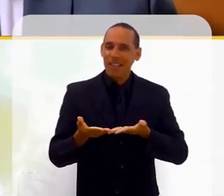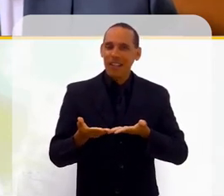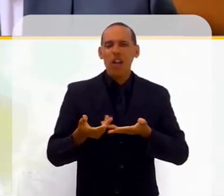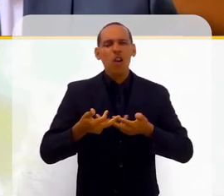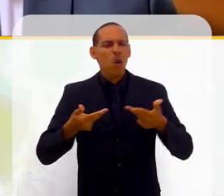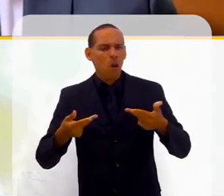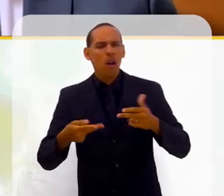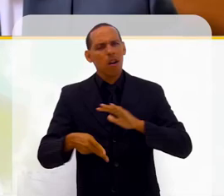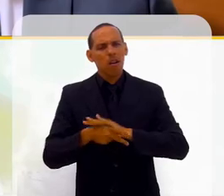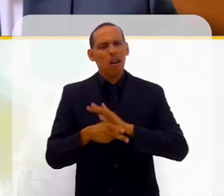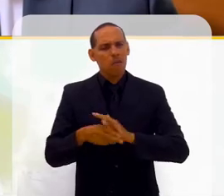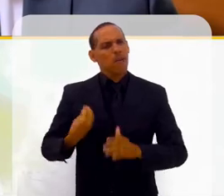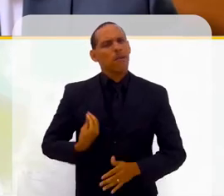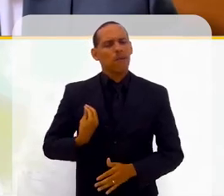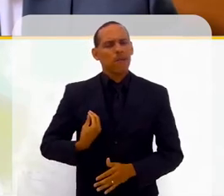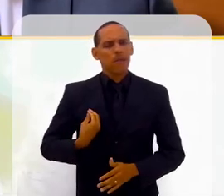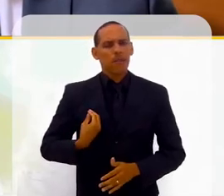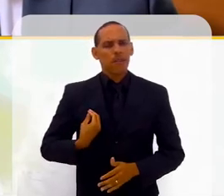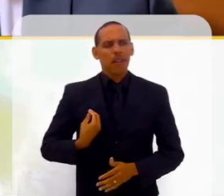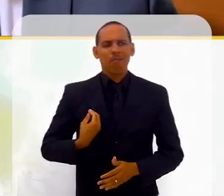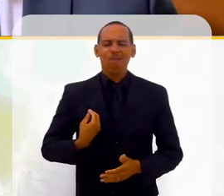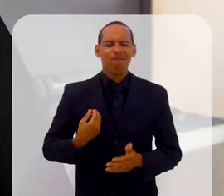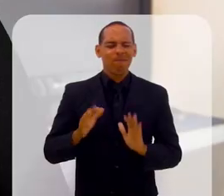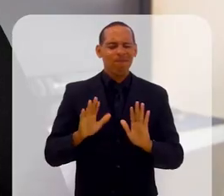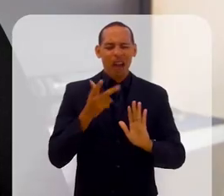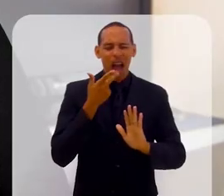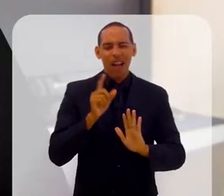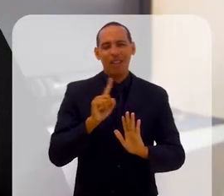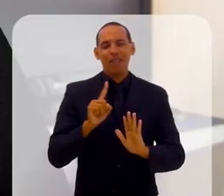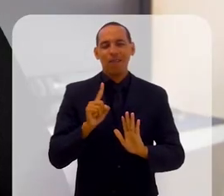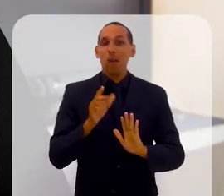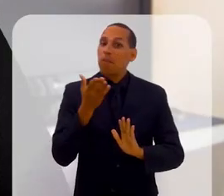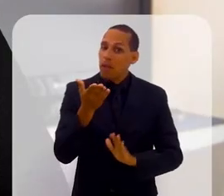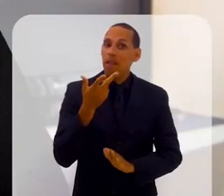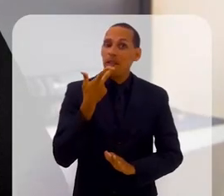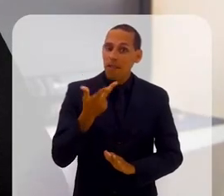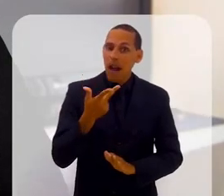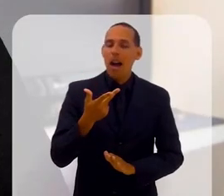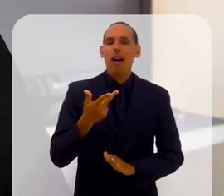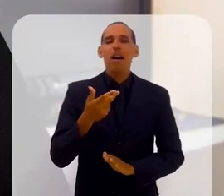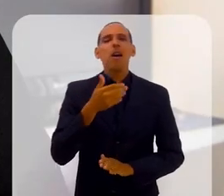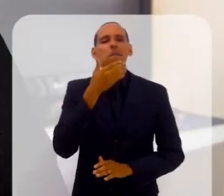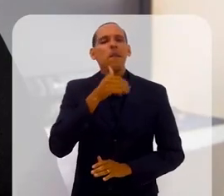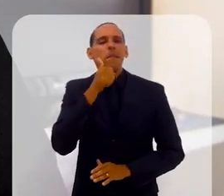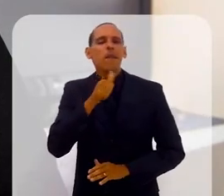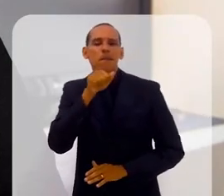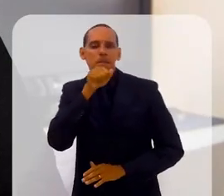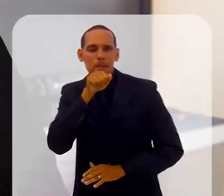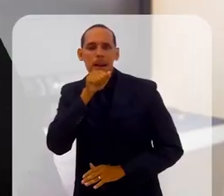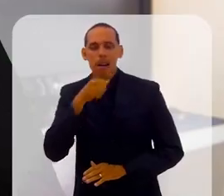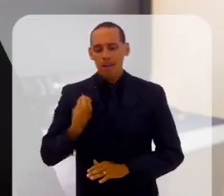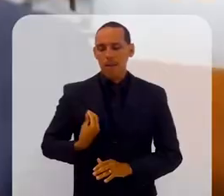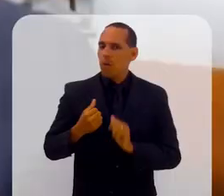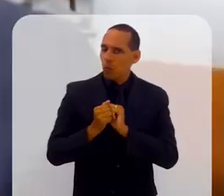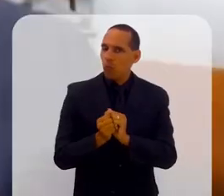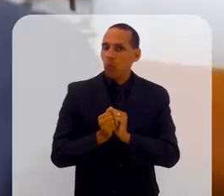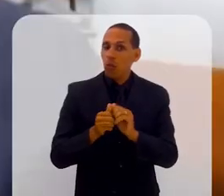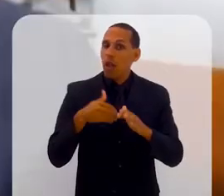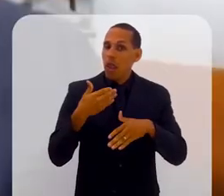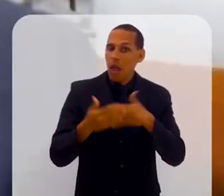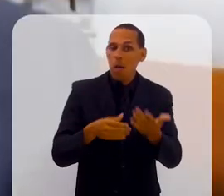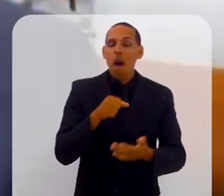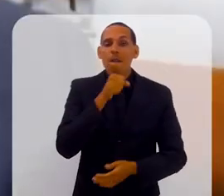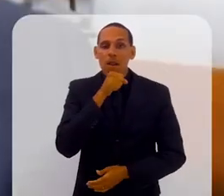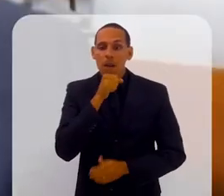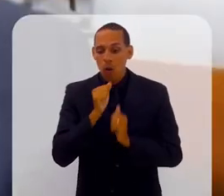nossa vida que a gente não quer falar mesmo. Mas você falou, eu morei com meus pais, eu sei que você morou com seus pais um tempo, aí com as suas